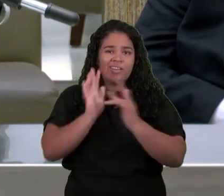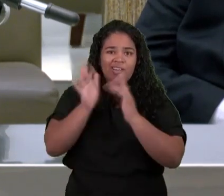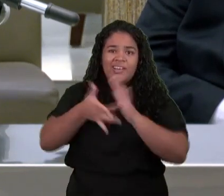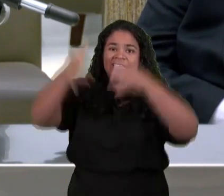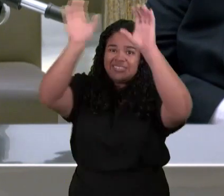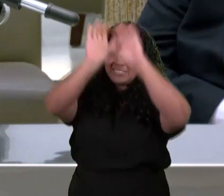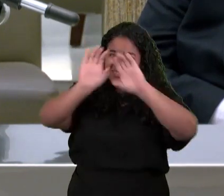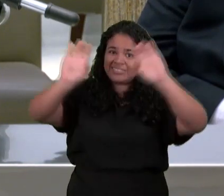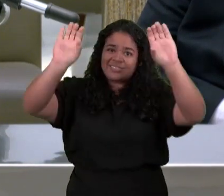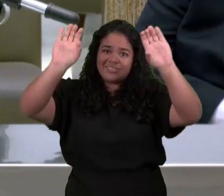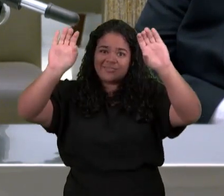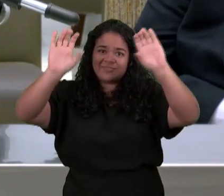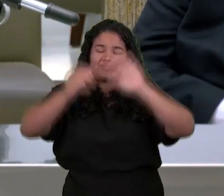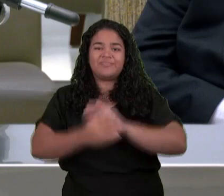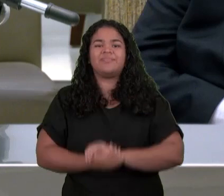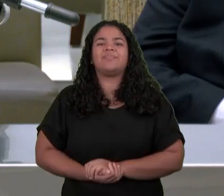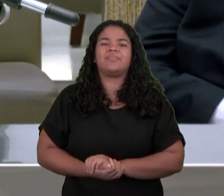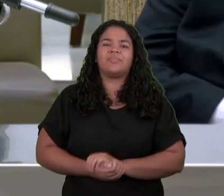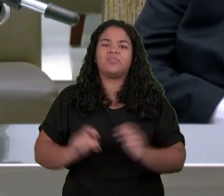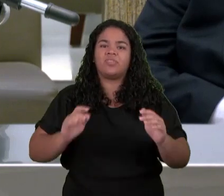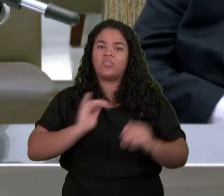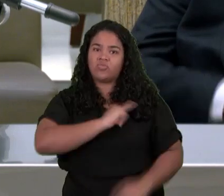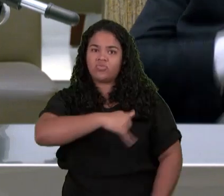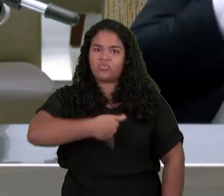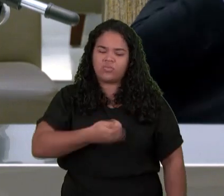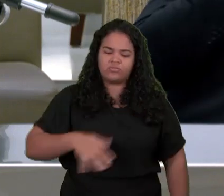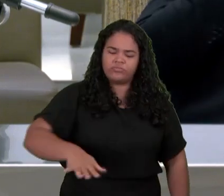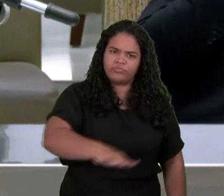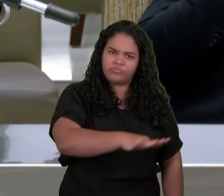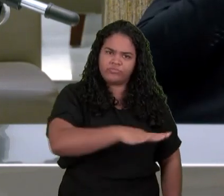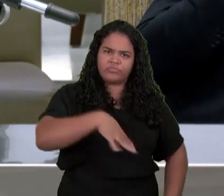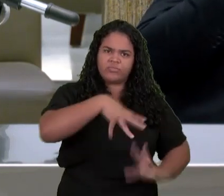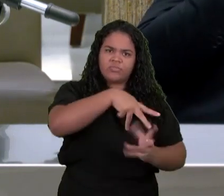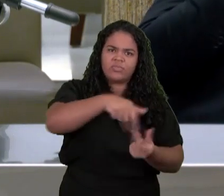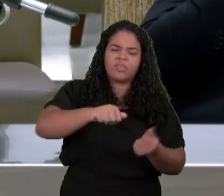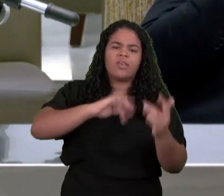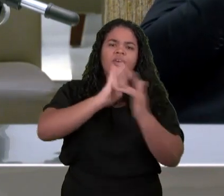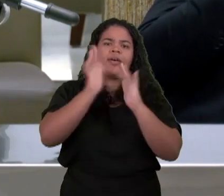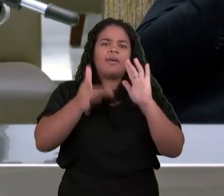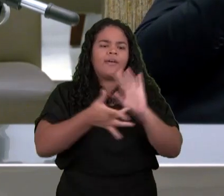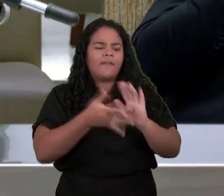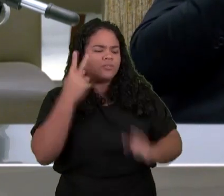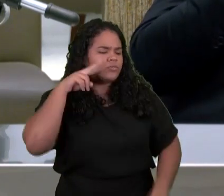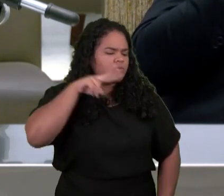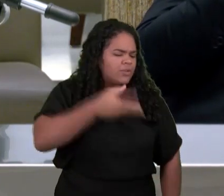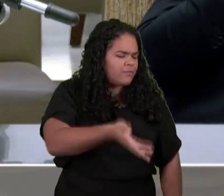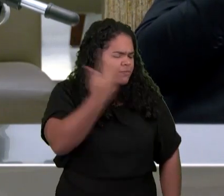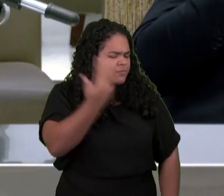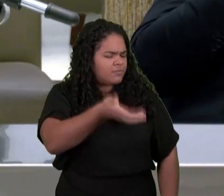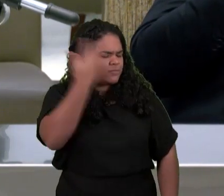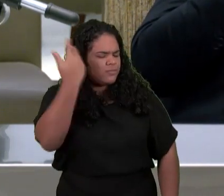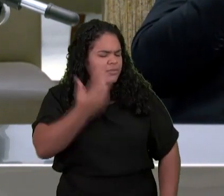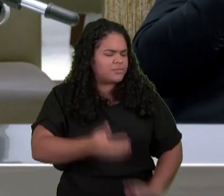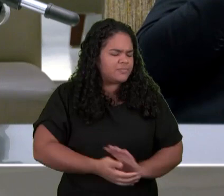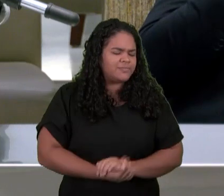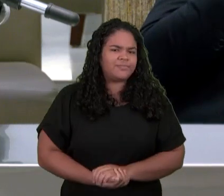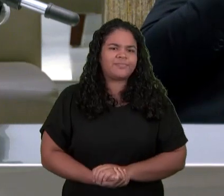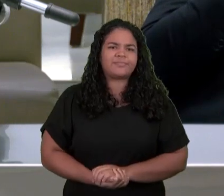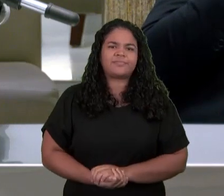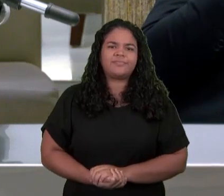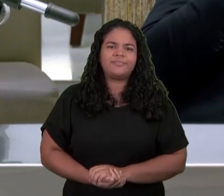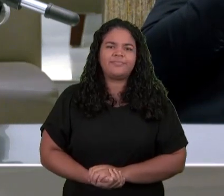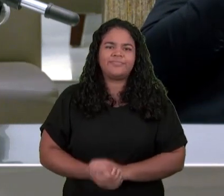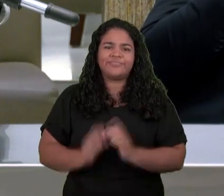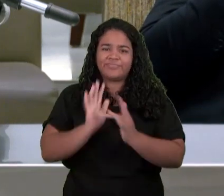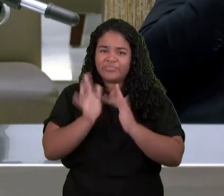Diz Suba para cá Na NAA Que a Nova Almeida Atualizada Diz Suba